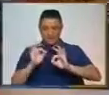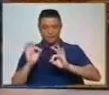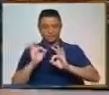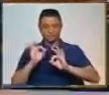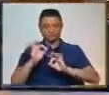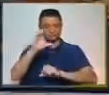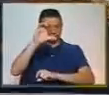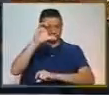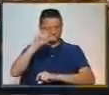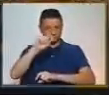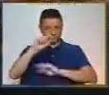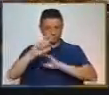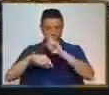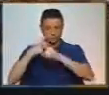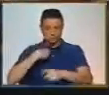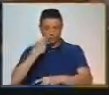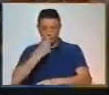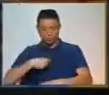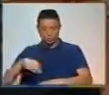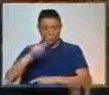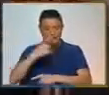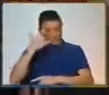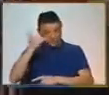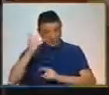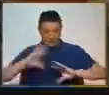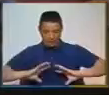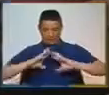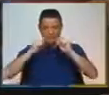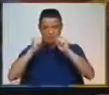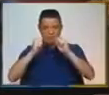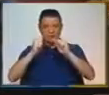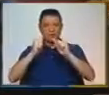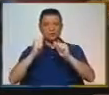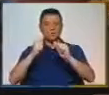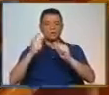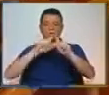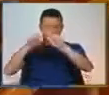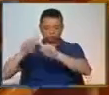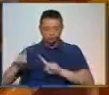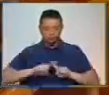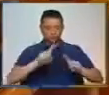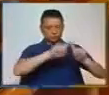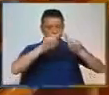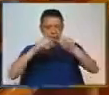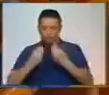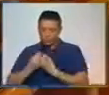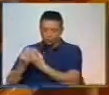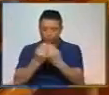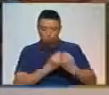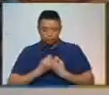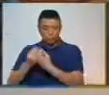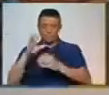irmos nós com sugestões ou desenvolvimentos em conjunto, que é aquilo que fazemos normalmente.